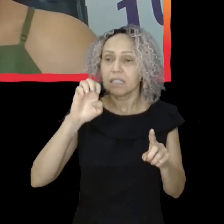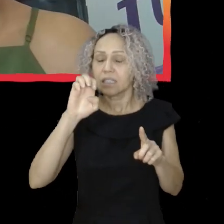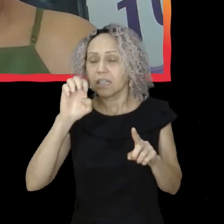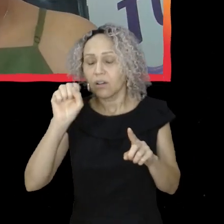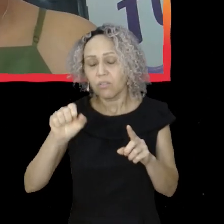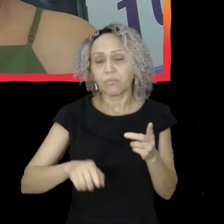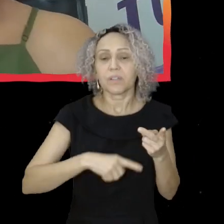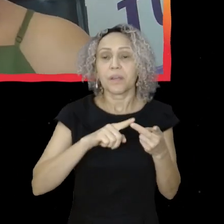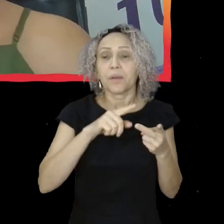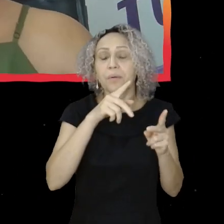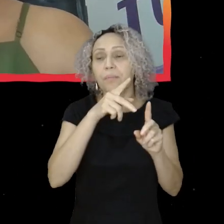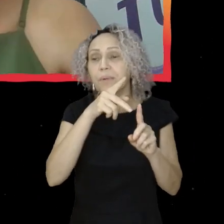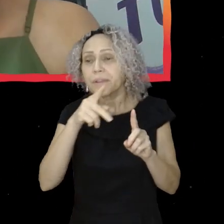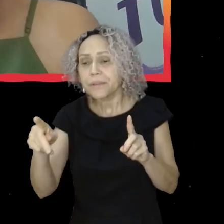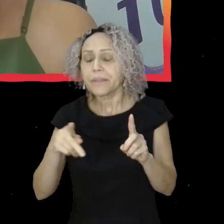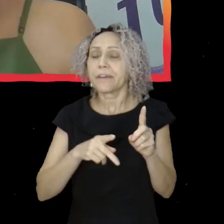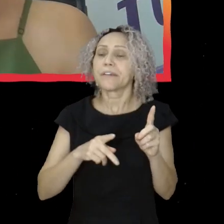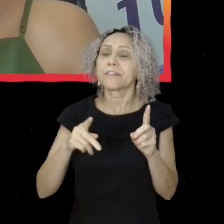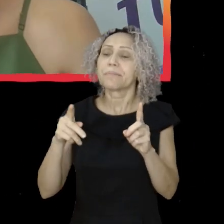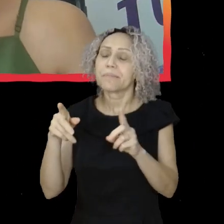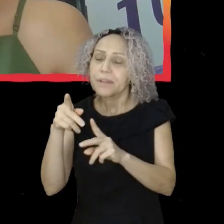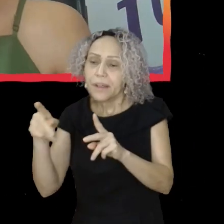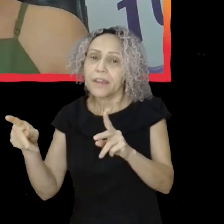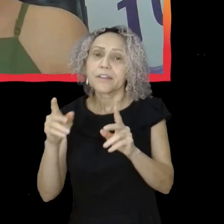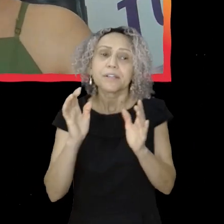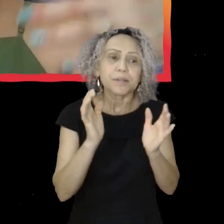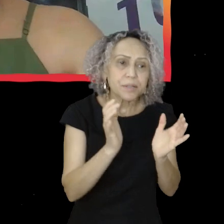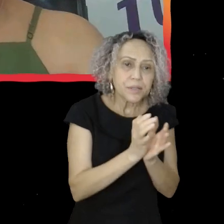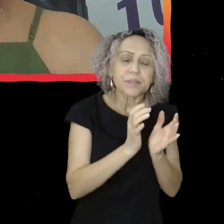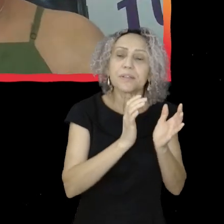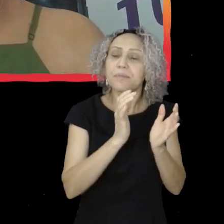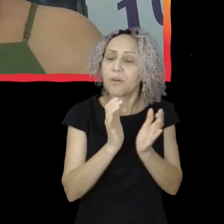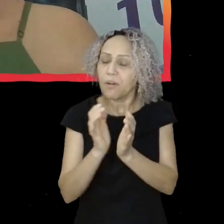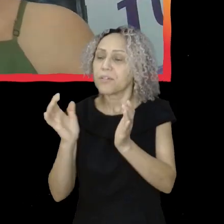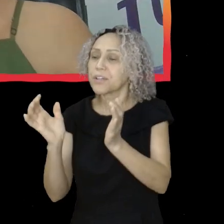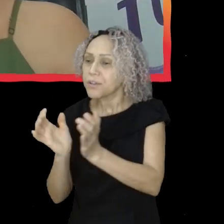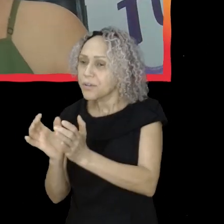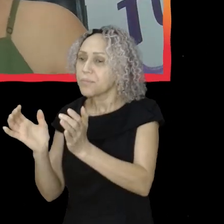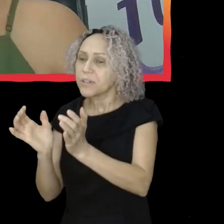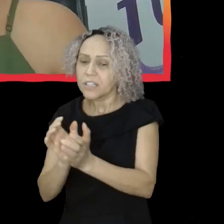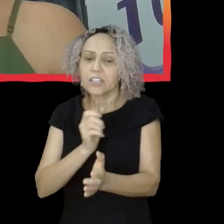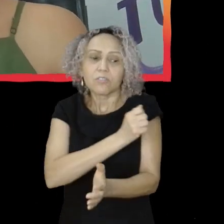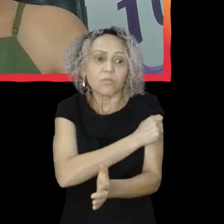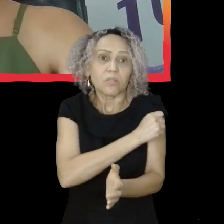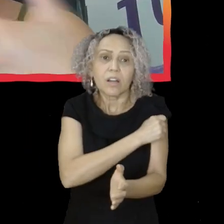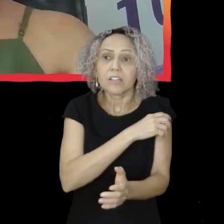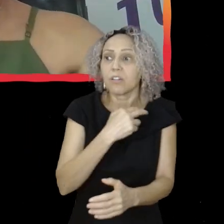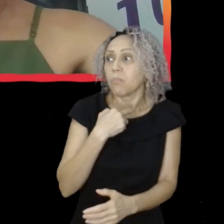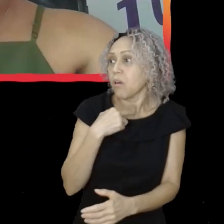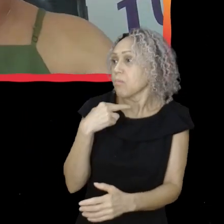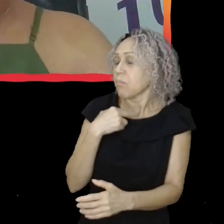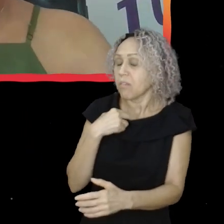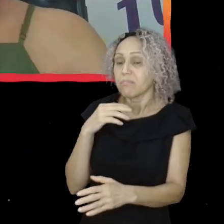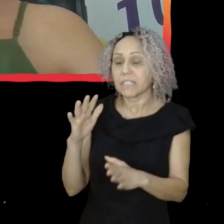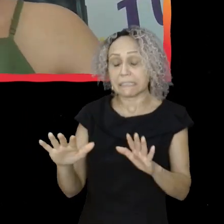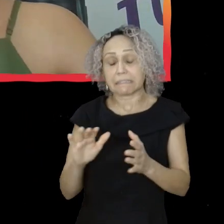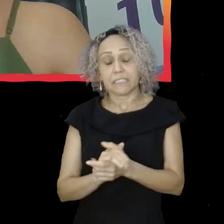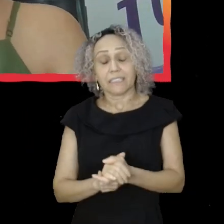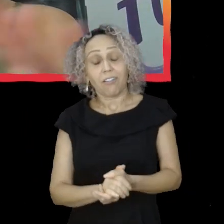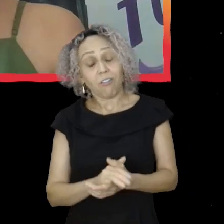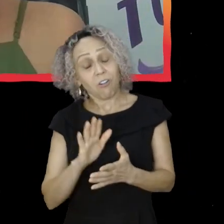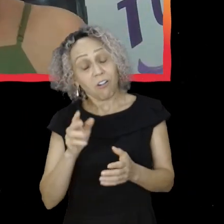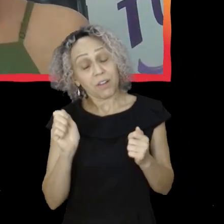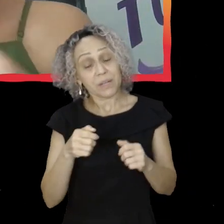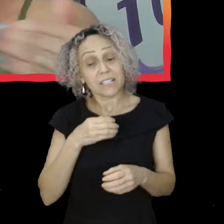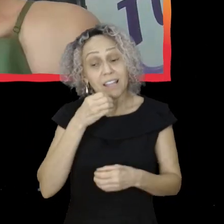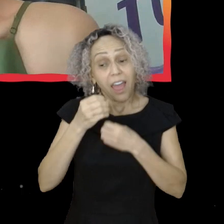pode. Presidente de tal Grêmio, não pode. Ninguém podia, ninguém queria. Liderança tal, vai dar entrevista pro Jornal Nacional. Não sei o não sei o que, lá vai dar outra